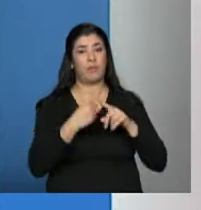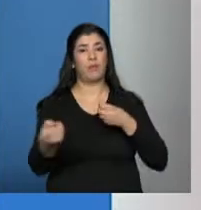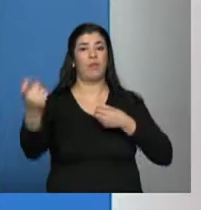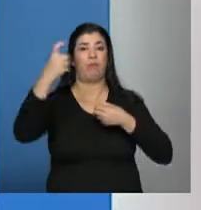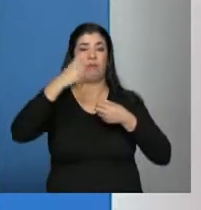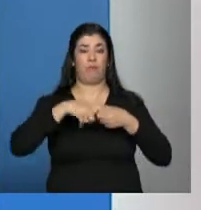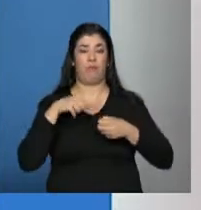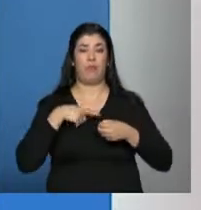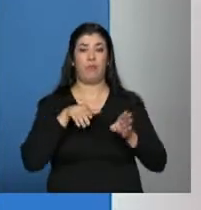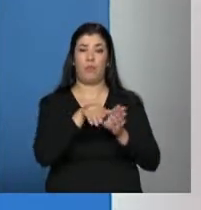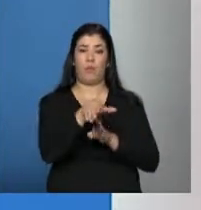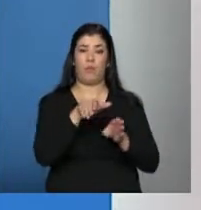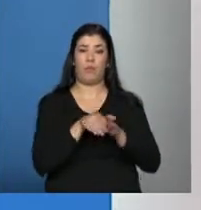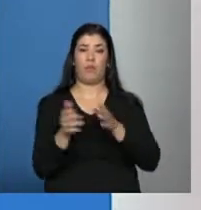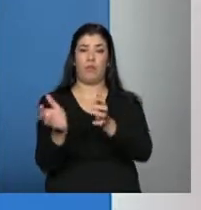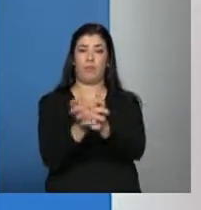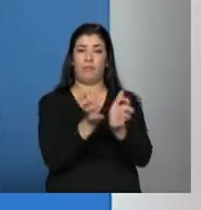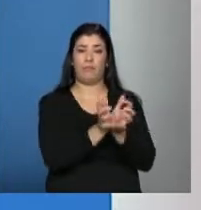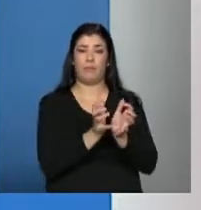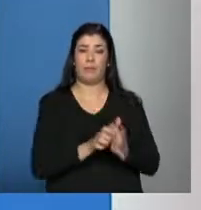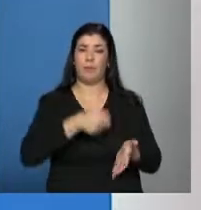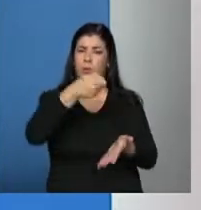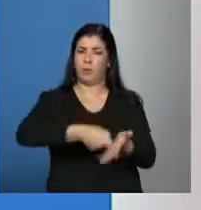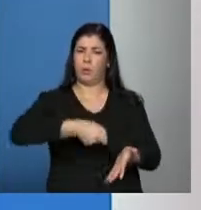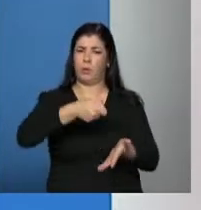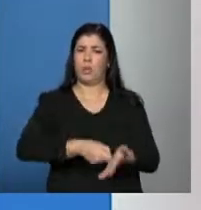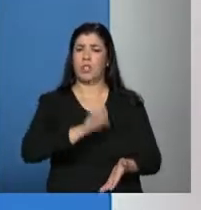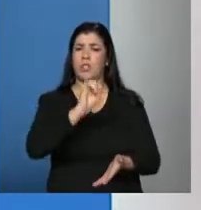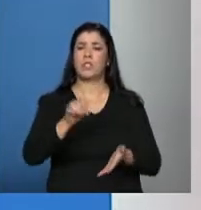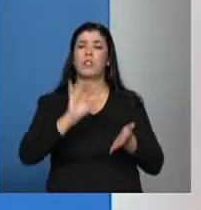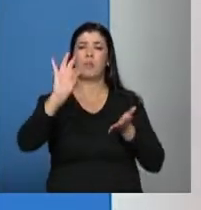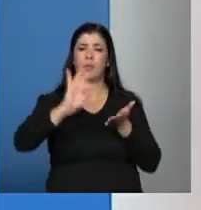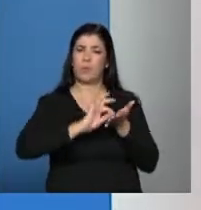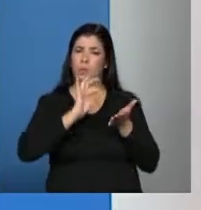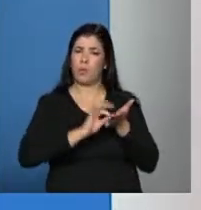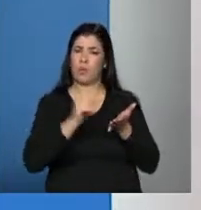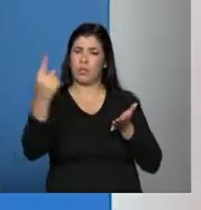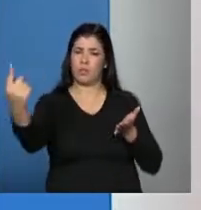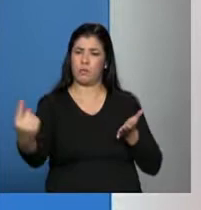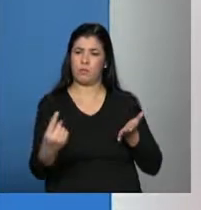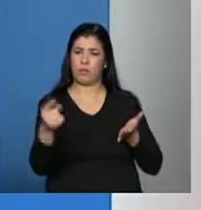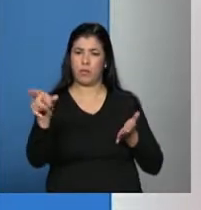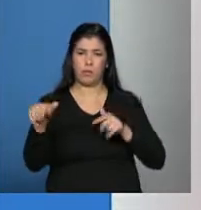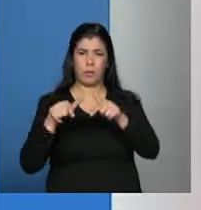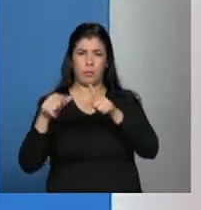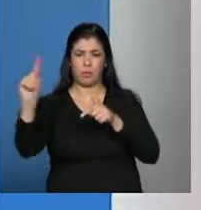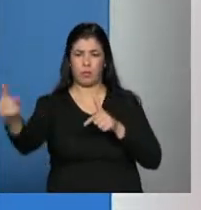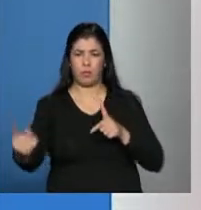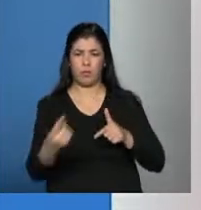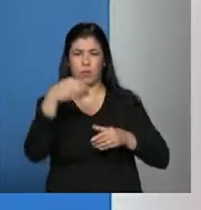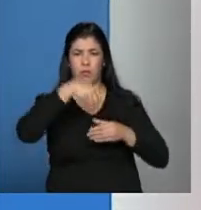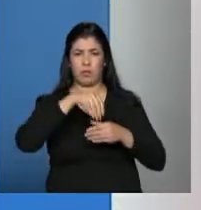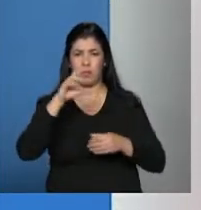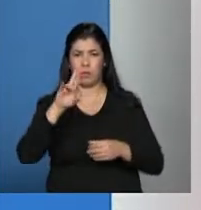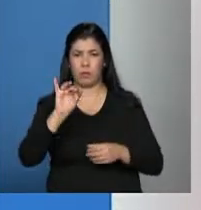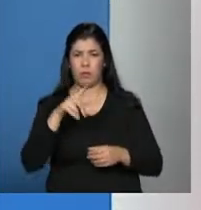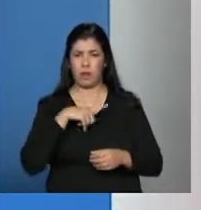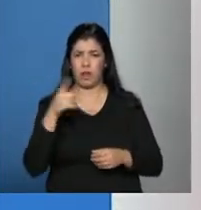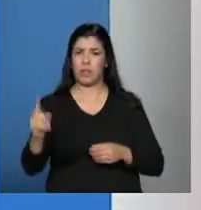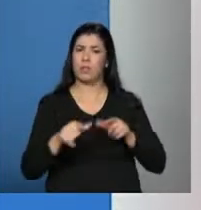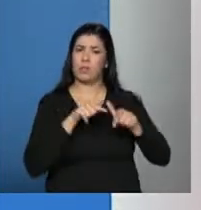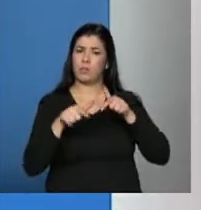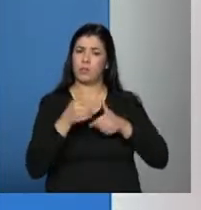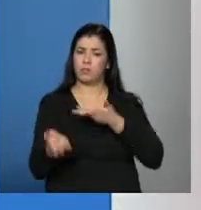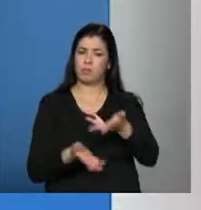oriente a sua equipe, cobre, veja se o cadastro está sendo preenchido, converse com sua rede privada, da importância dele